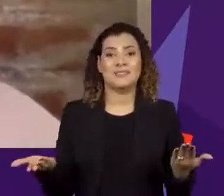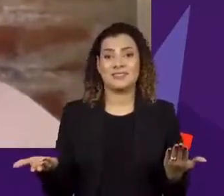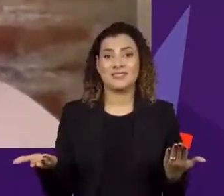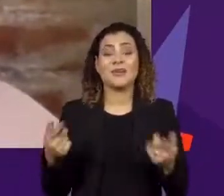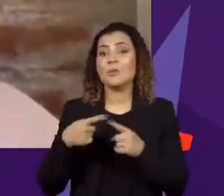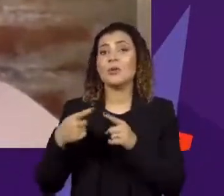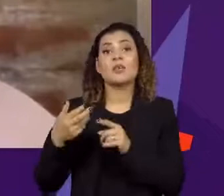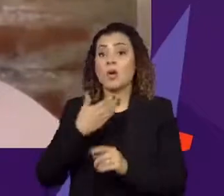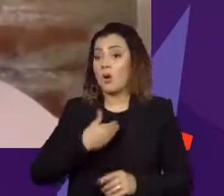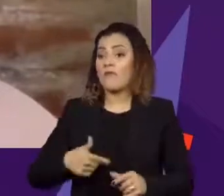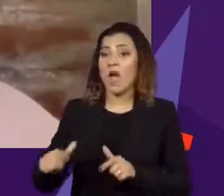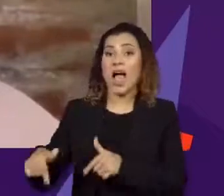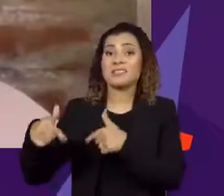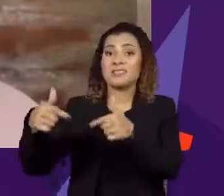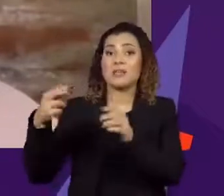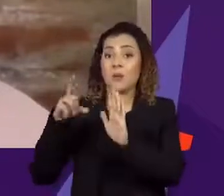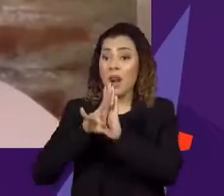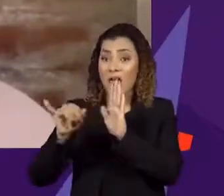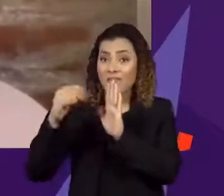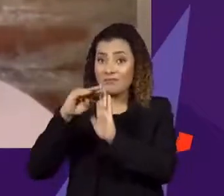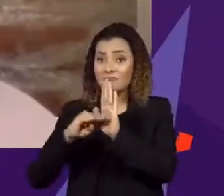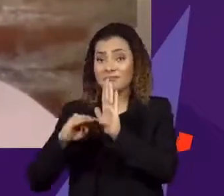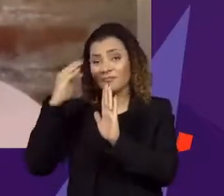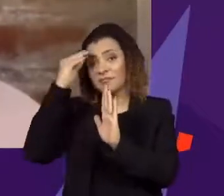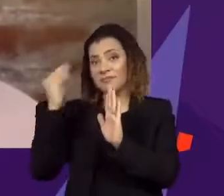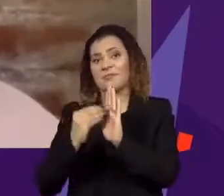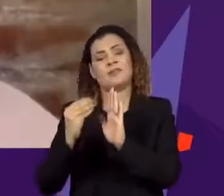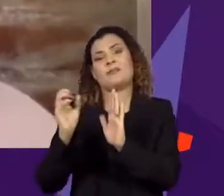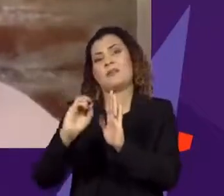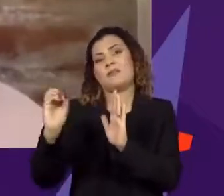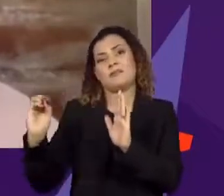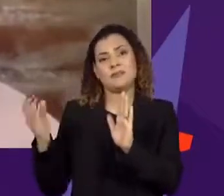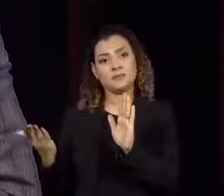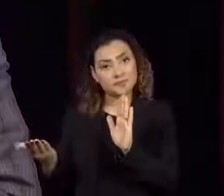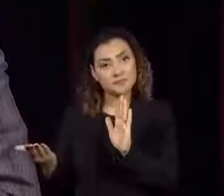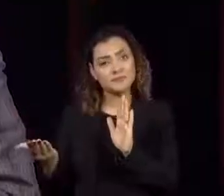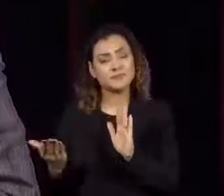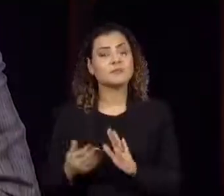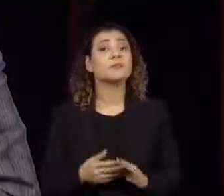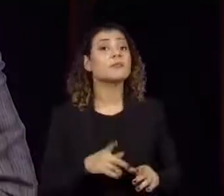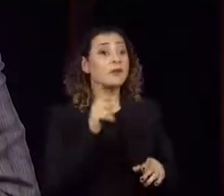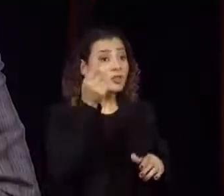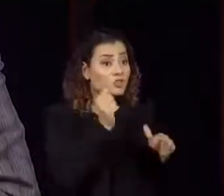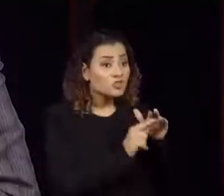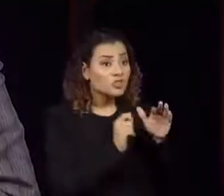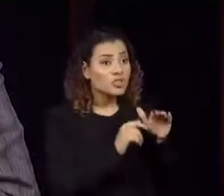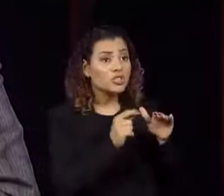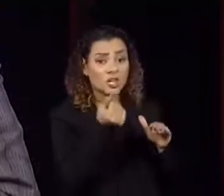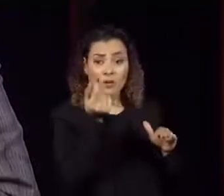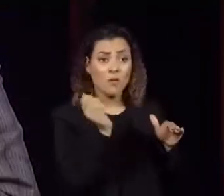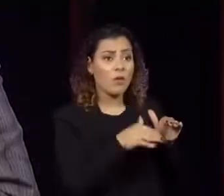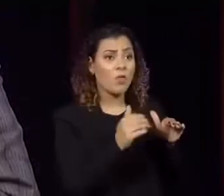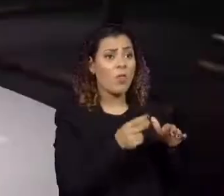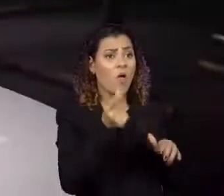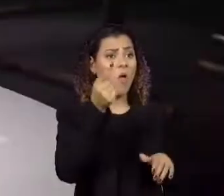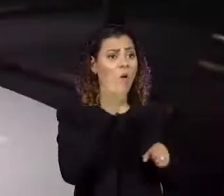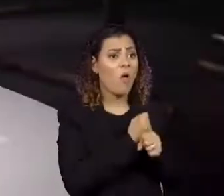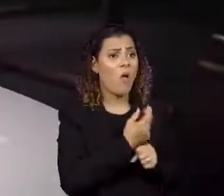ele está cumprindo o que está na própria lei e o que é melhor para o Brasil. E este fundo existe há muito tempo,